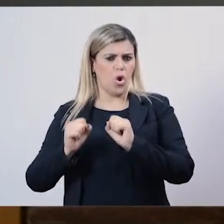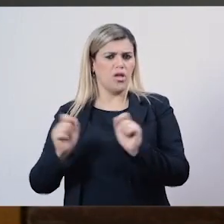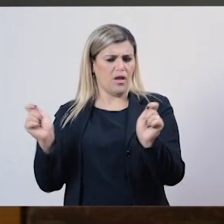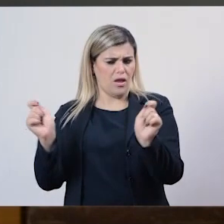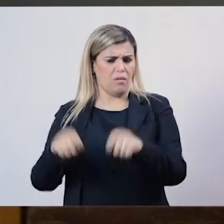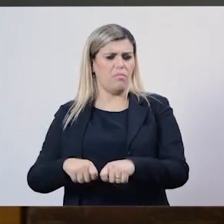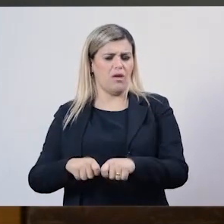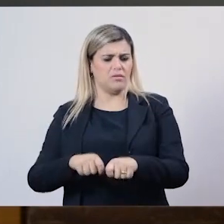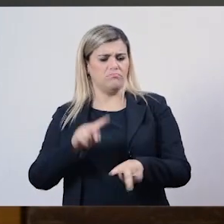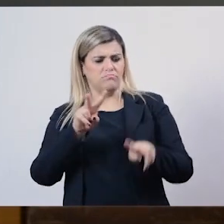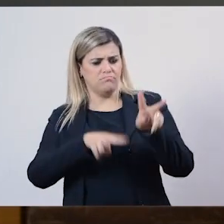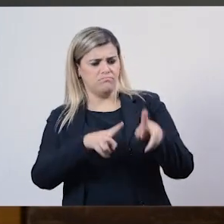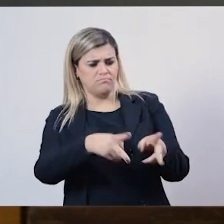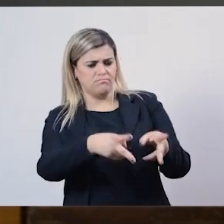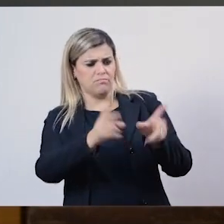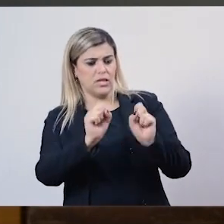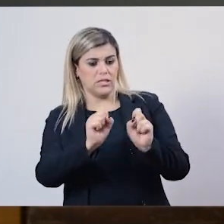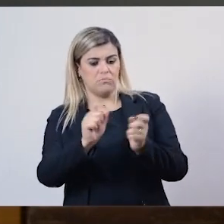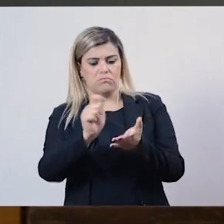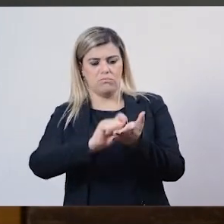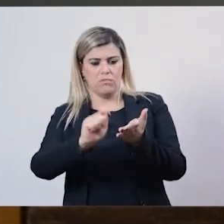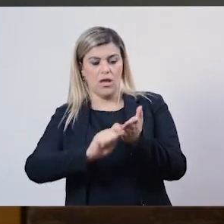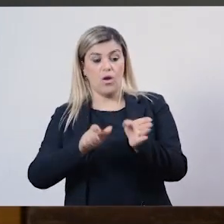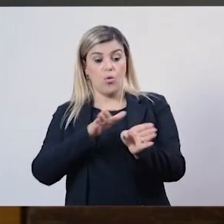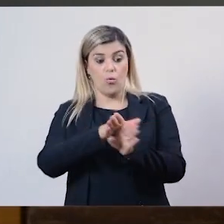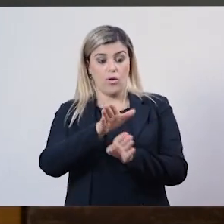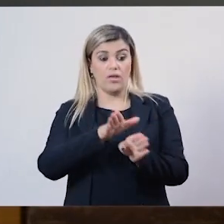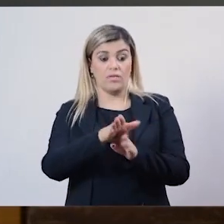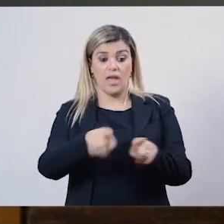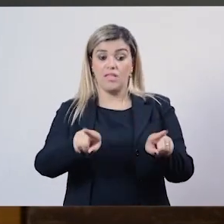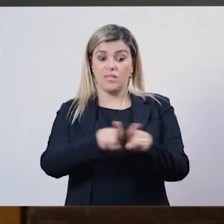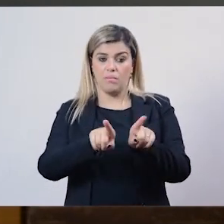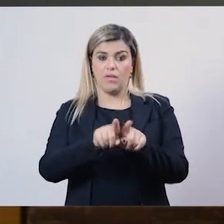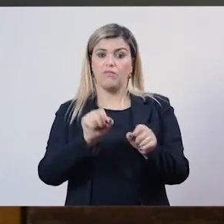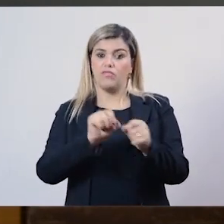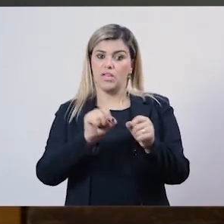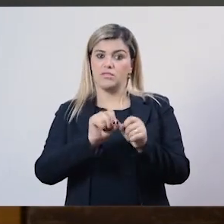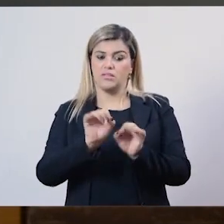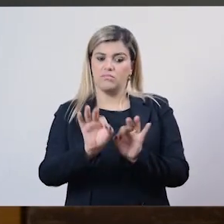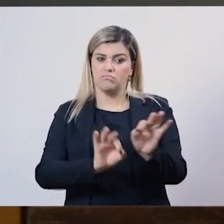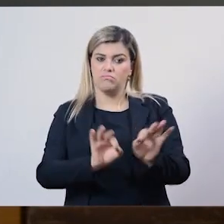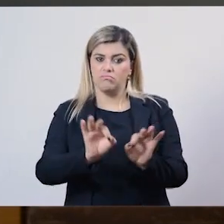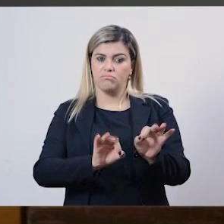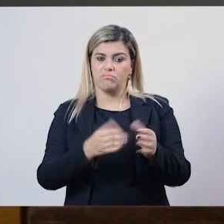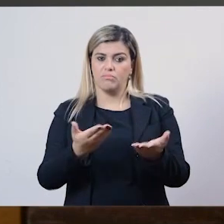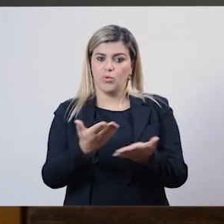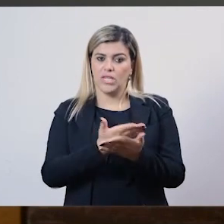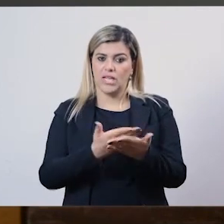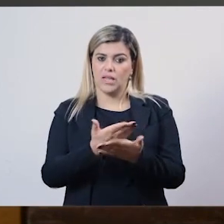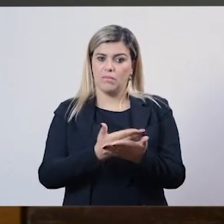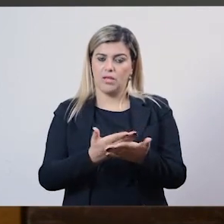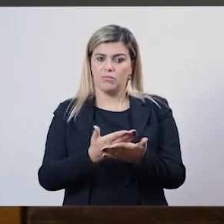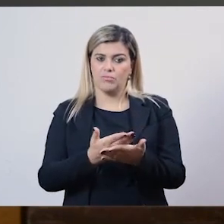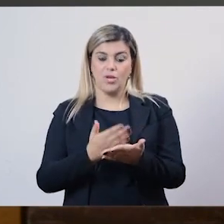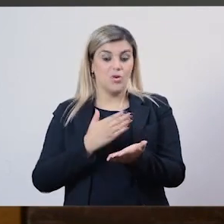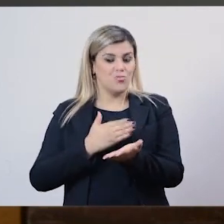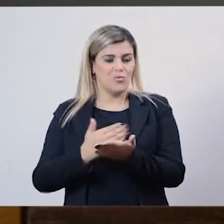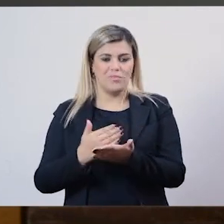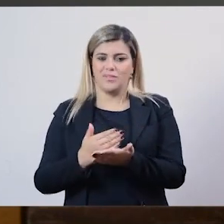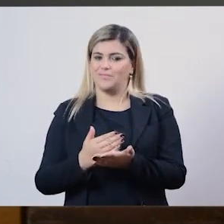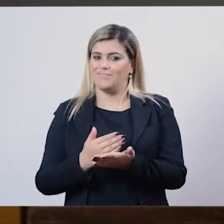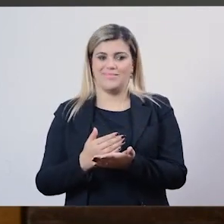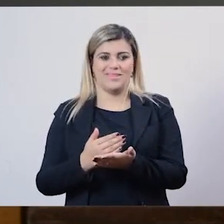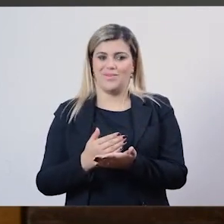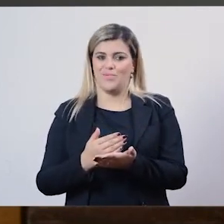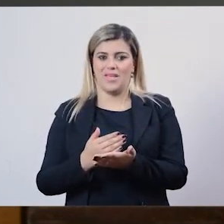pode dar orientação e executar as três coisas. Mas, no começo, não era assim, mesmo depois de ser reconhecido